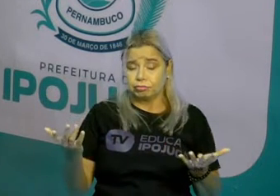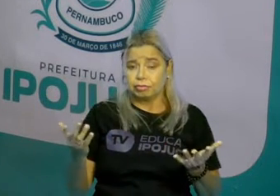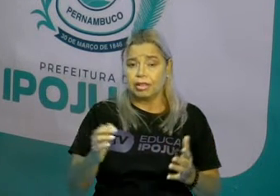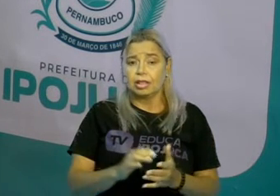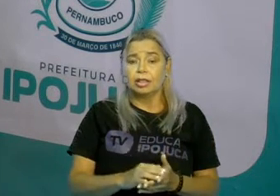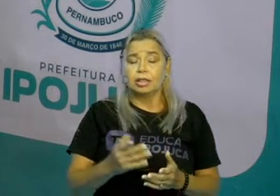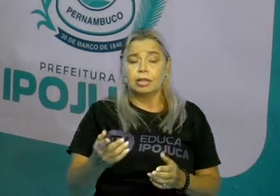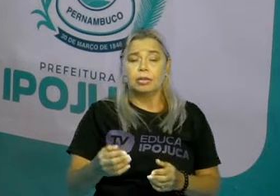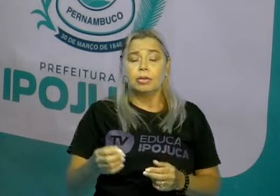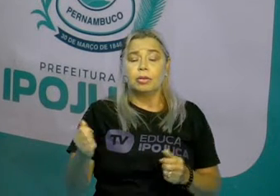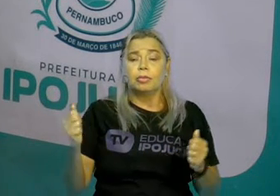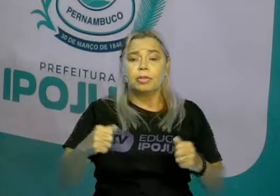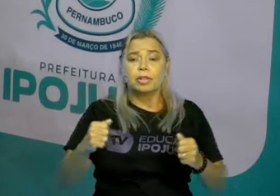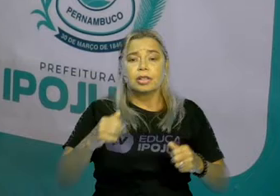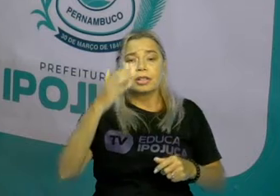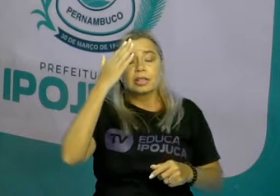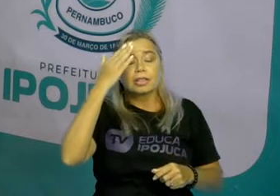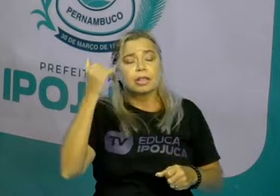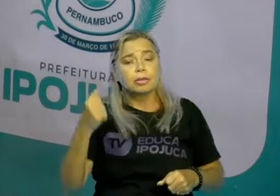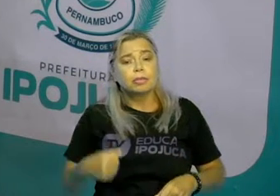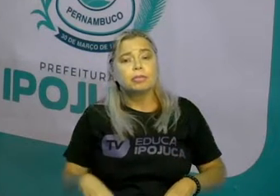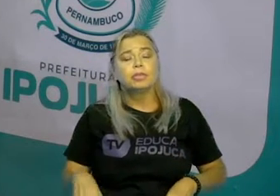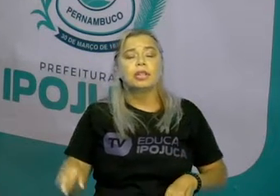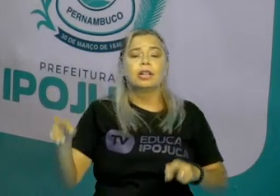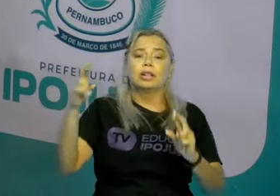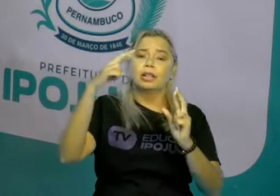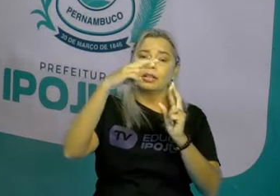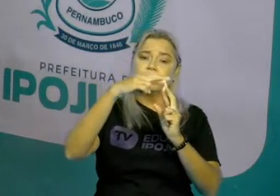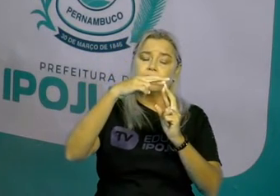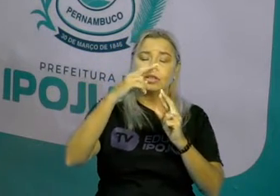ponto de referência e por onde eu quero seguir.